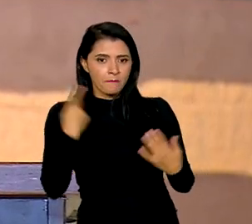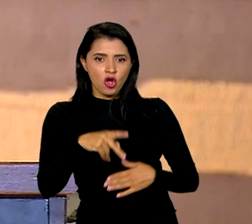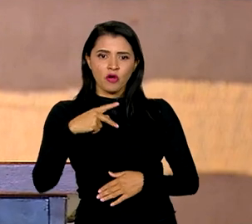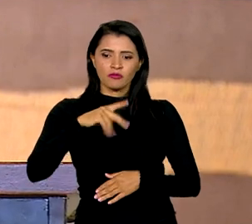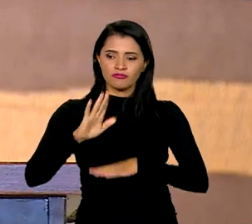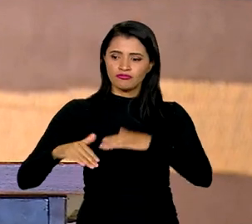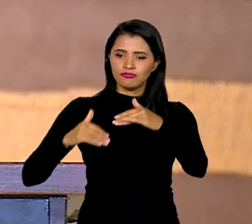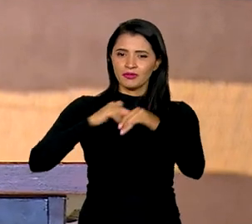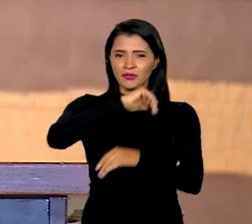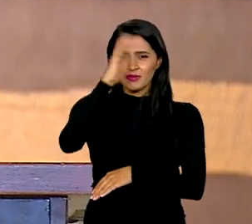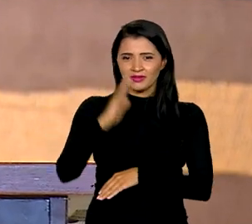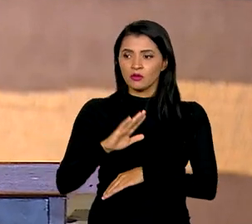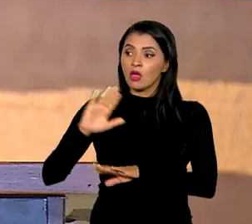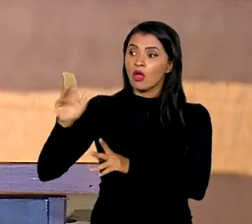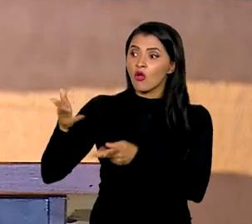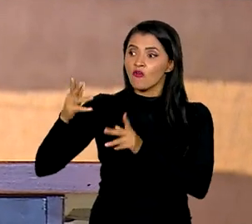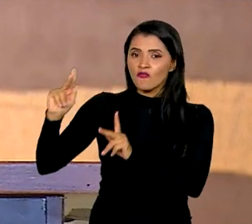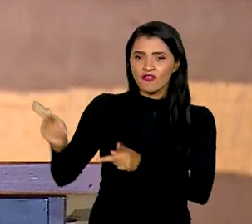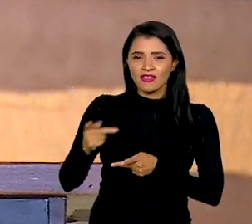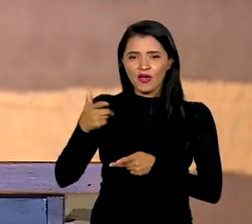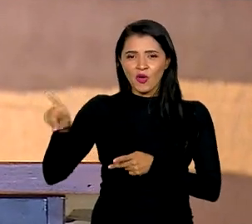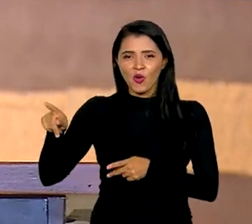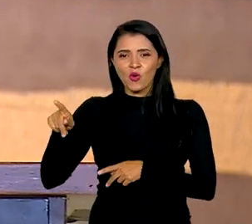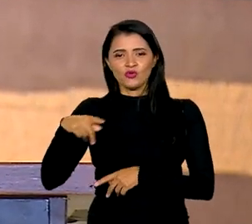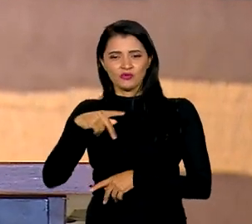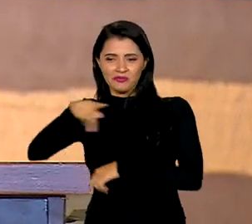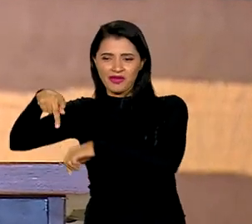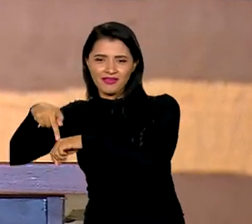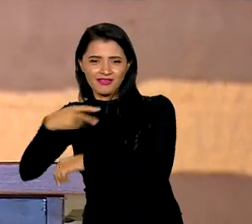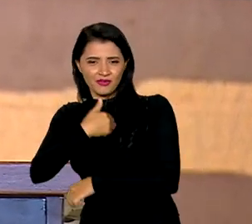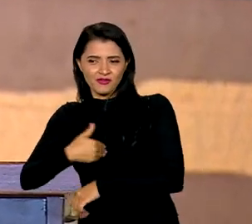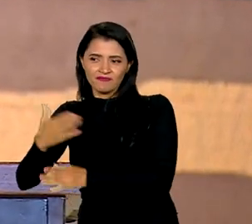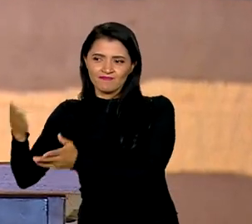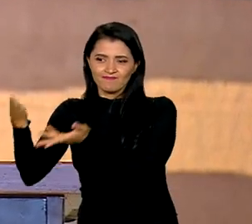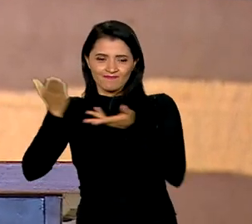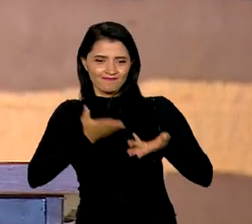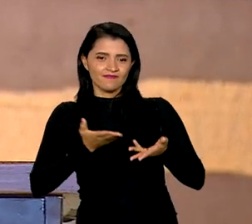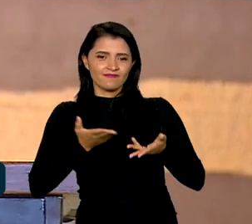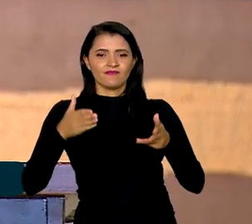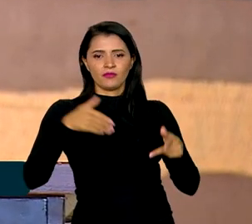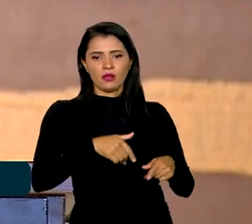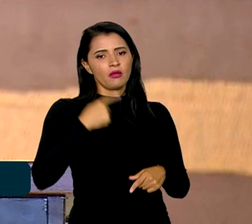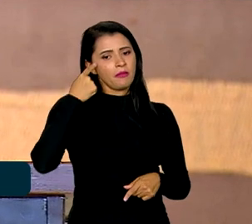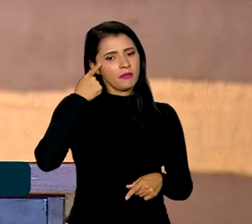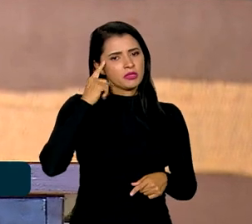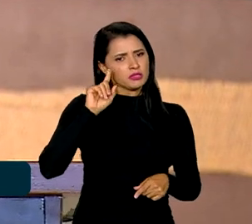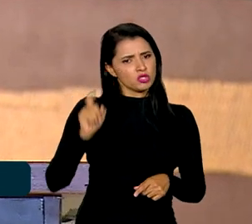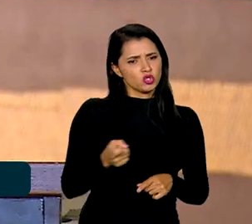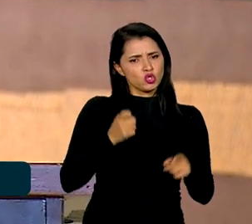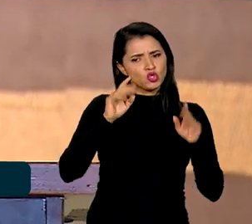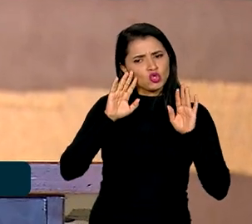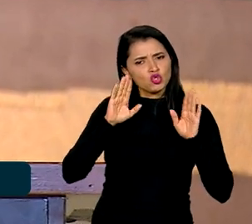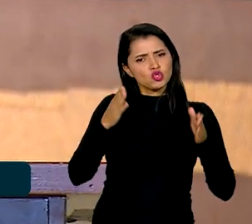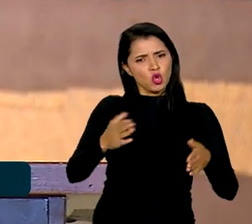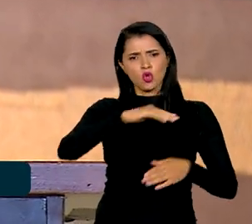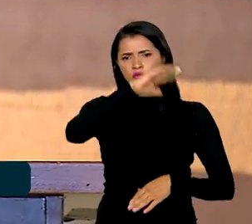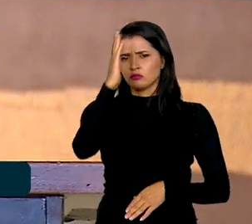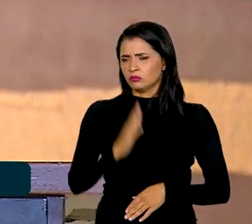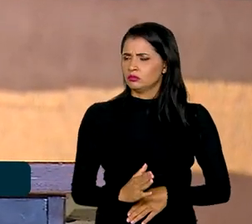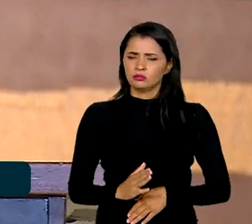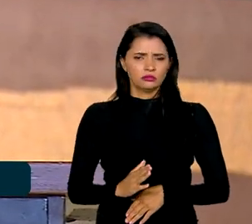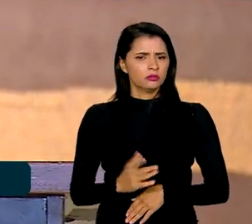e convidar investidores e governos parceiros a dele participarem, não devemos precisar única e exclusivamente no Brasil.